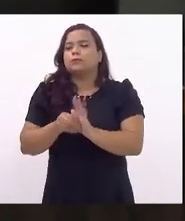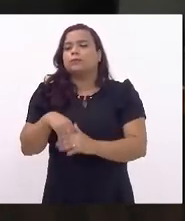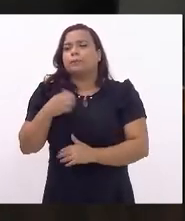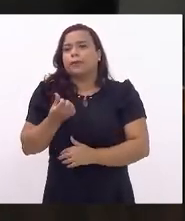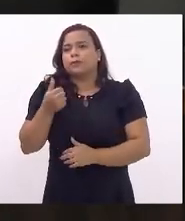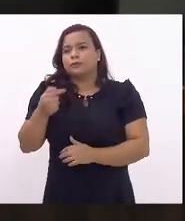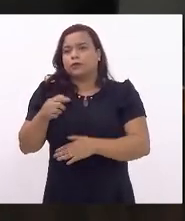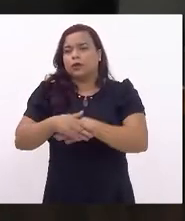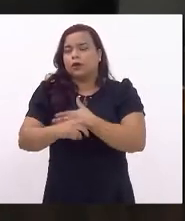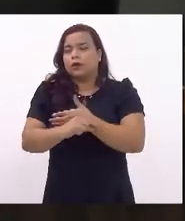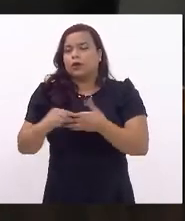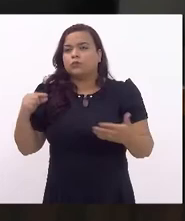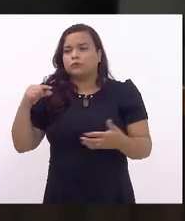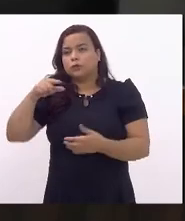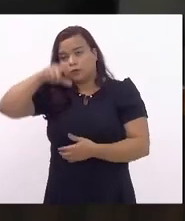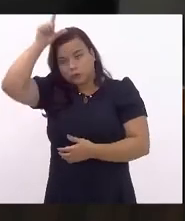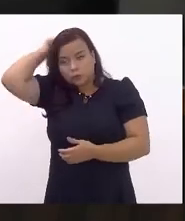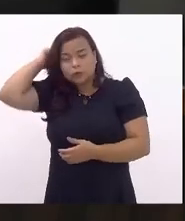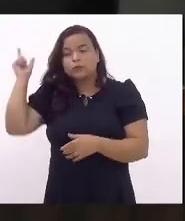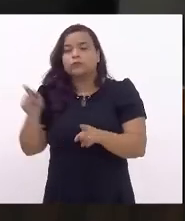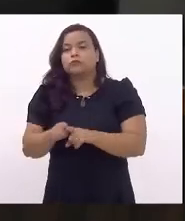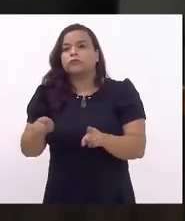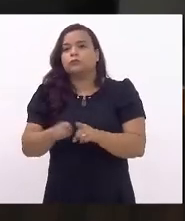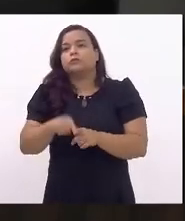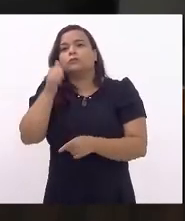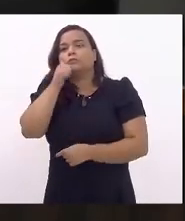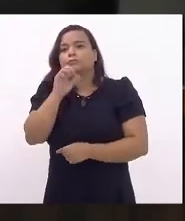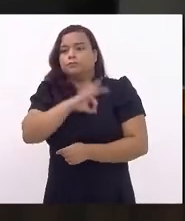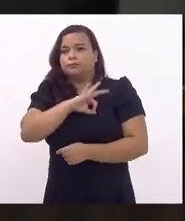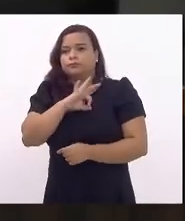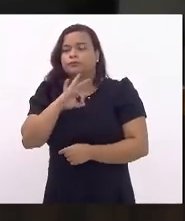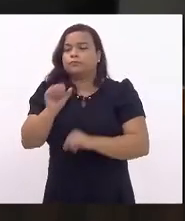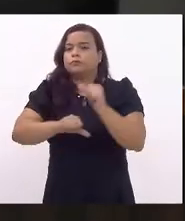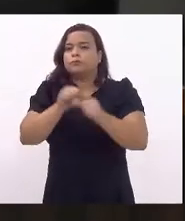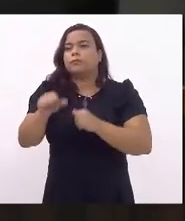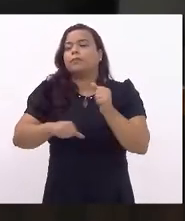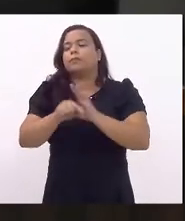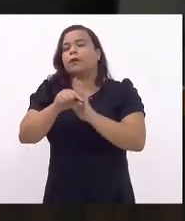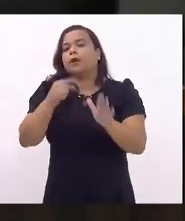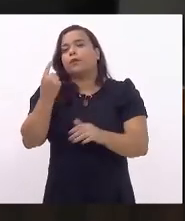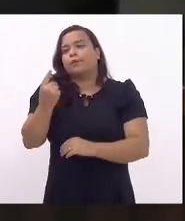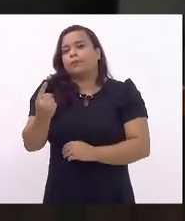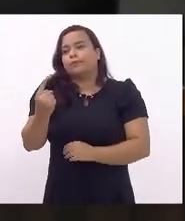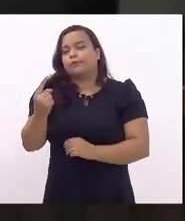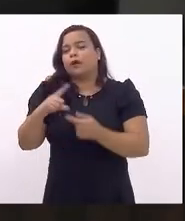Luiz Paulo e Marta Rocha, que modifica o parágrafo único do artigo 8º da Constituição do Estado do Rio de Janeiro.